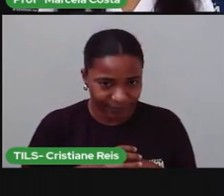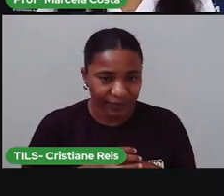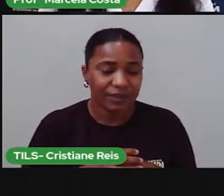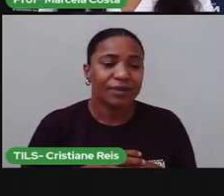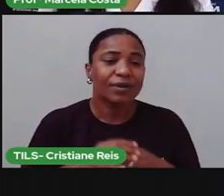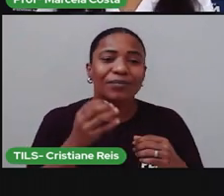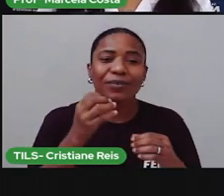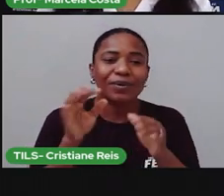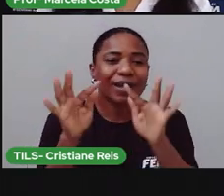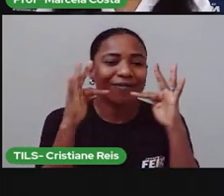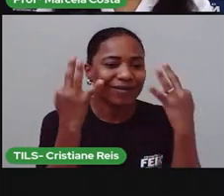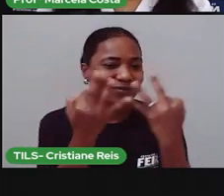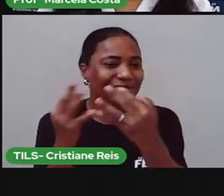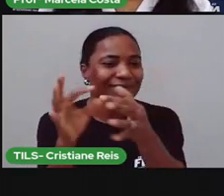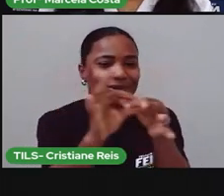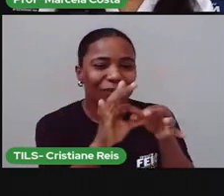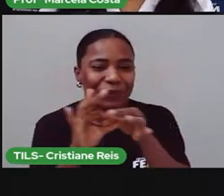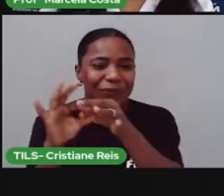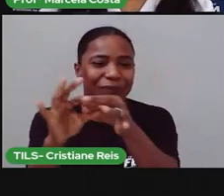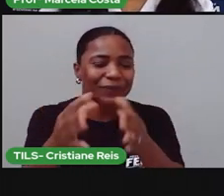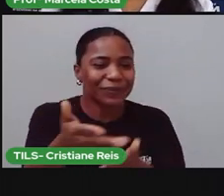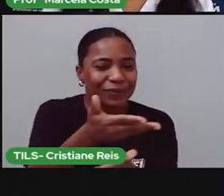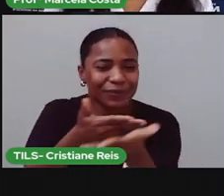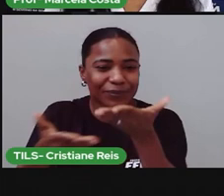e para que haja uma boa relação social.